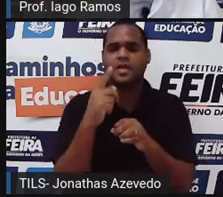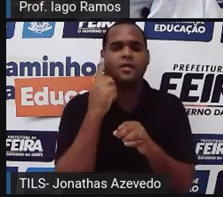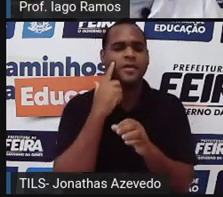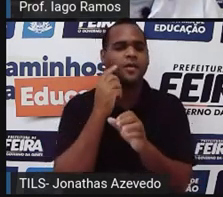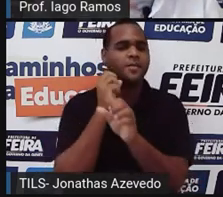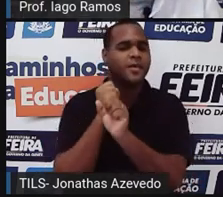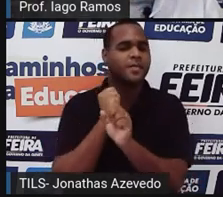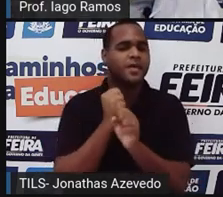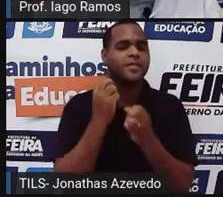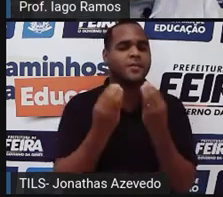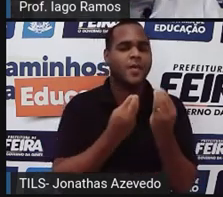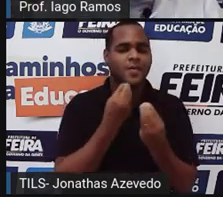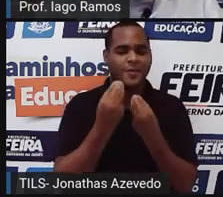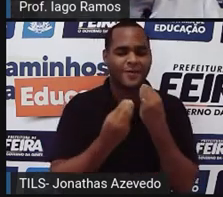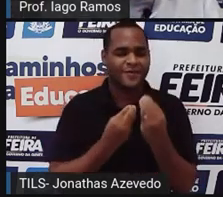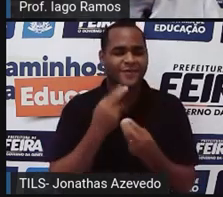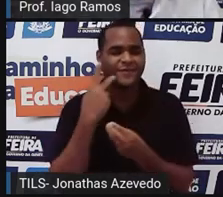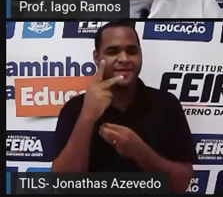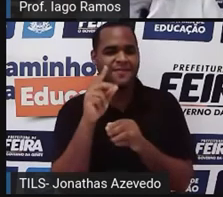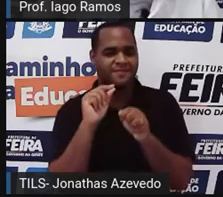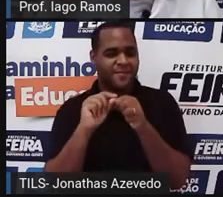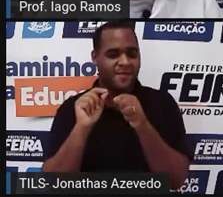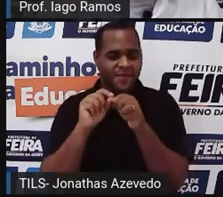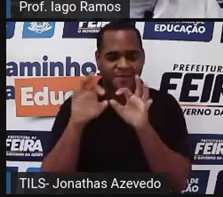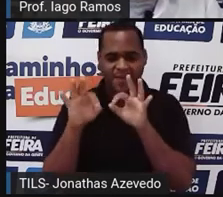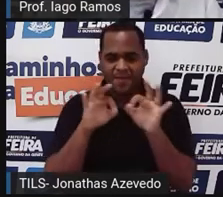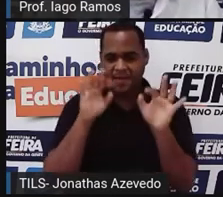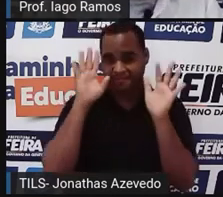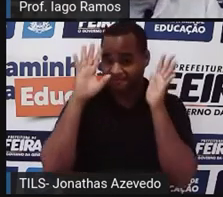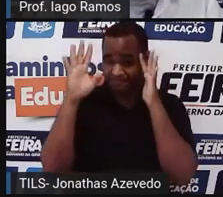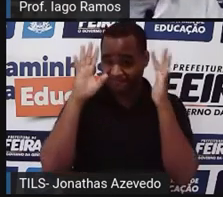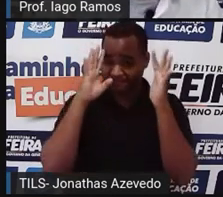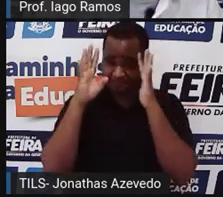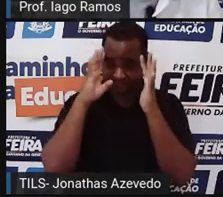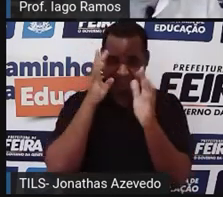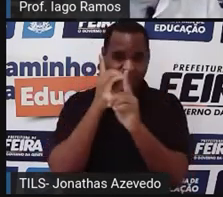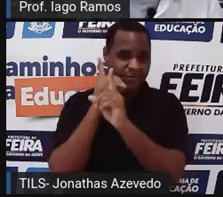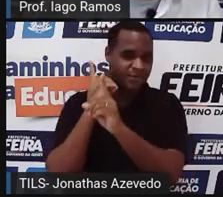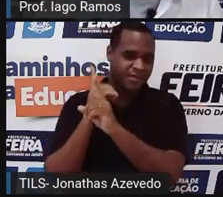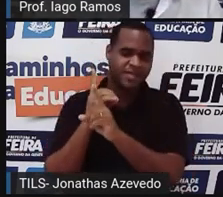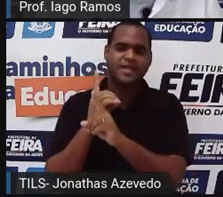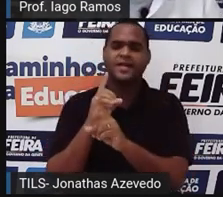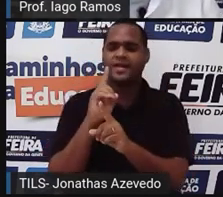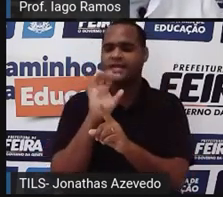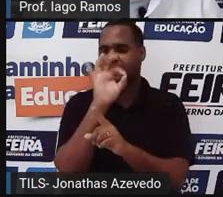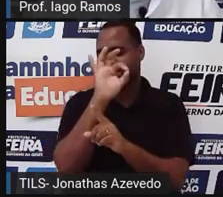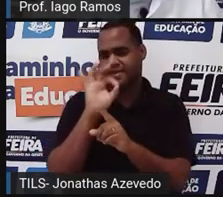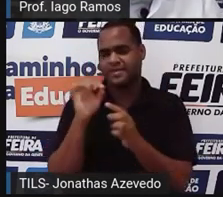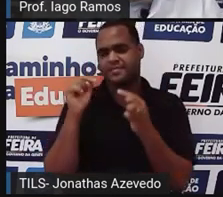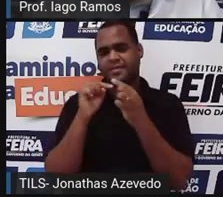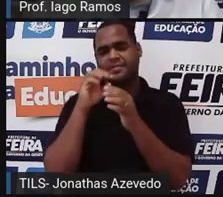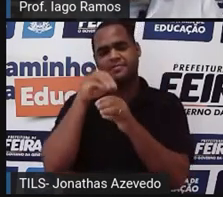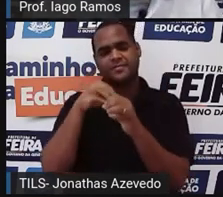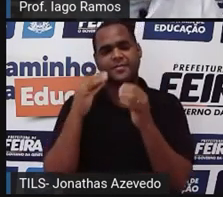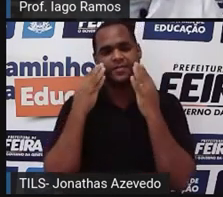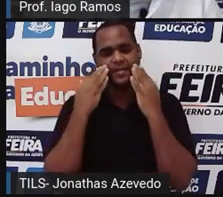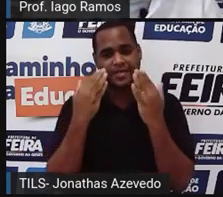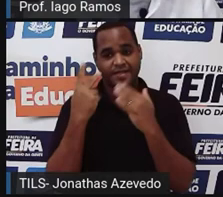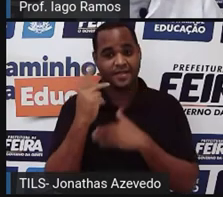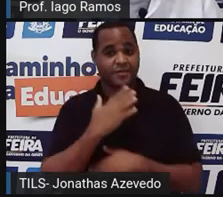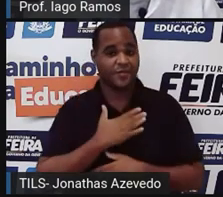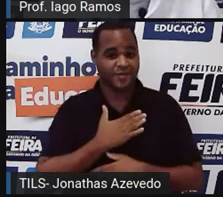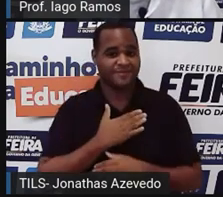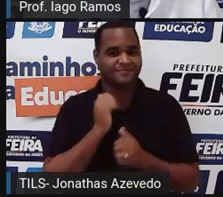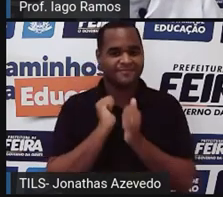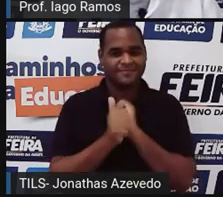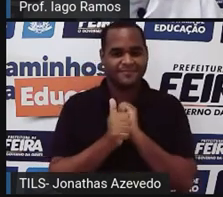calcular, de como você pensa em encontrar a porcentagem que representa os alunos que gostam de esporte.